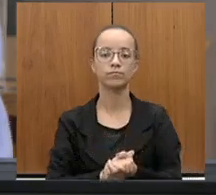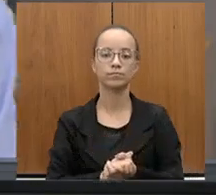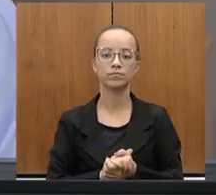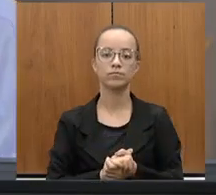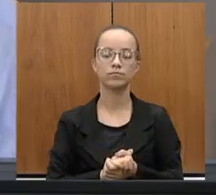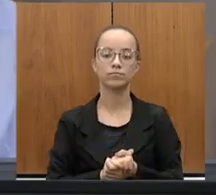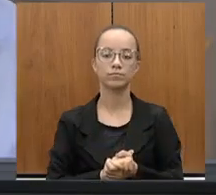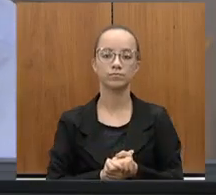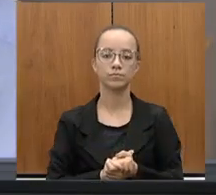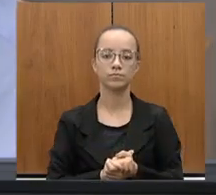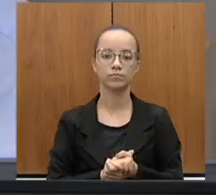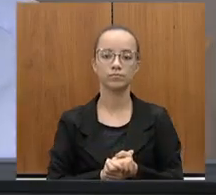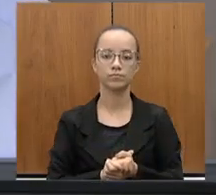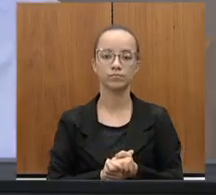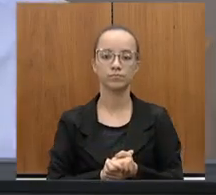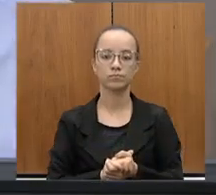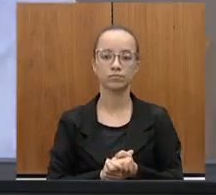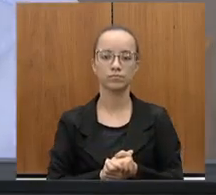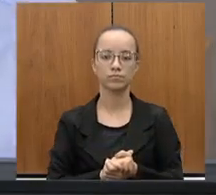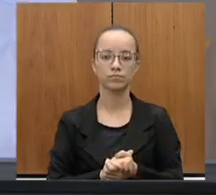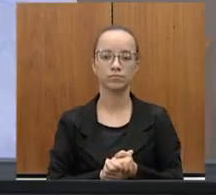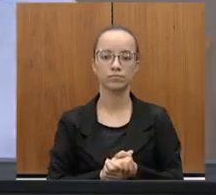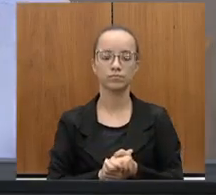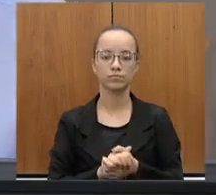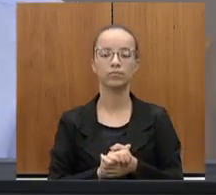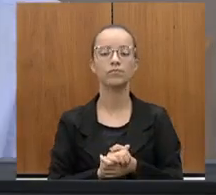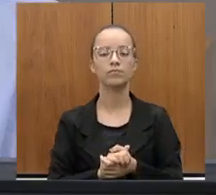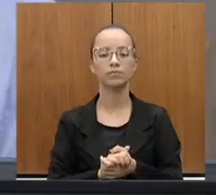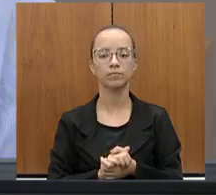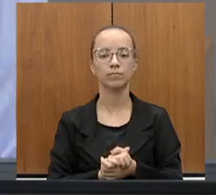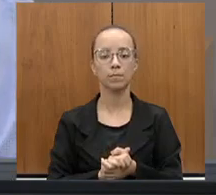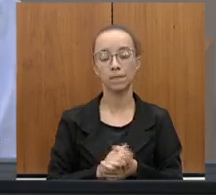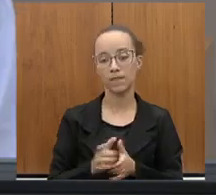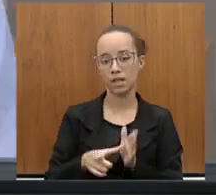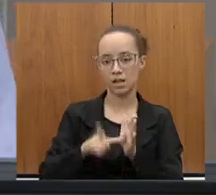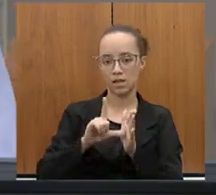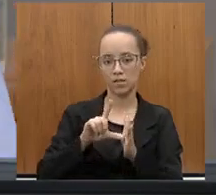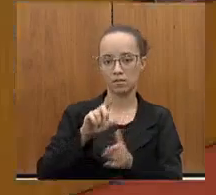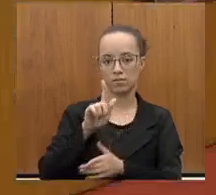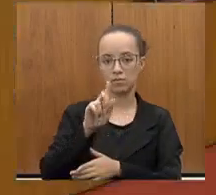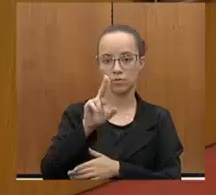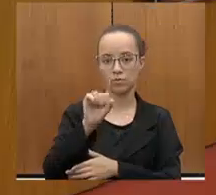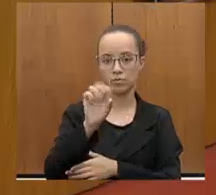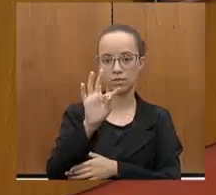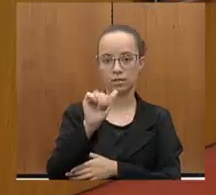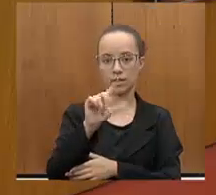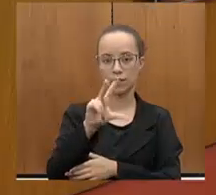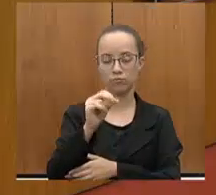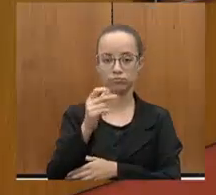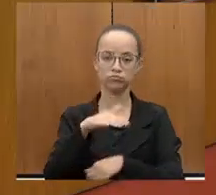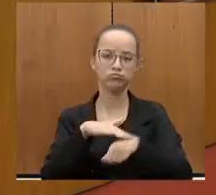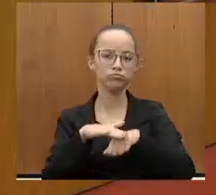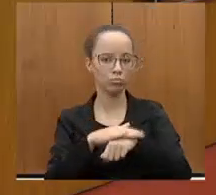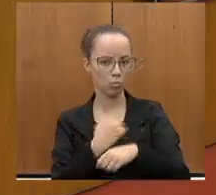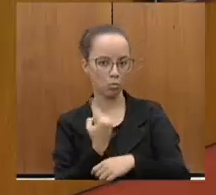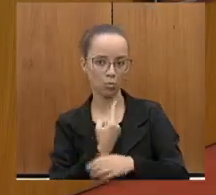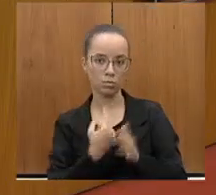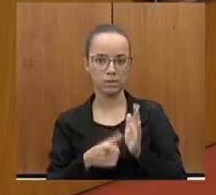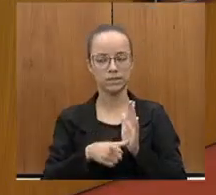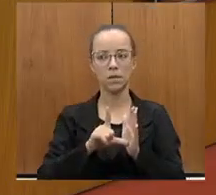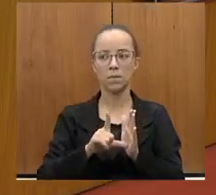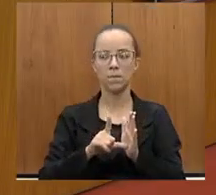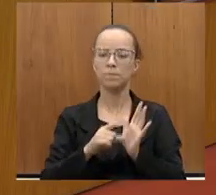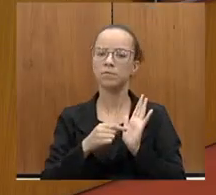Até o José Santana tinha conversado conosco, Gustavo, a respeito disso, para que a gente pudesse